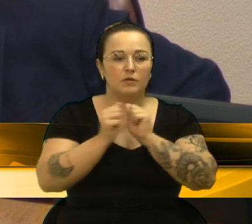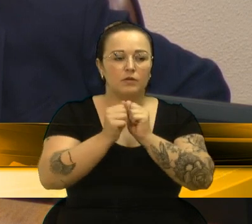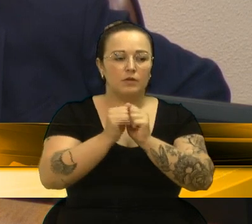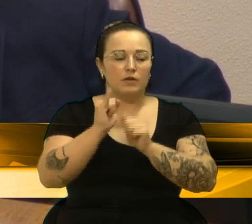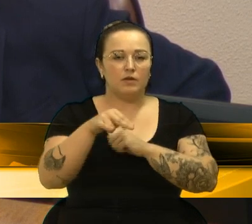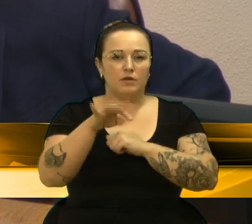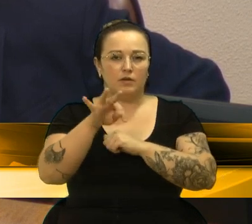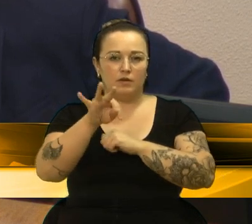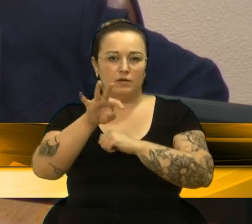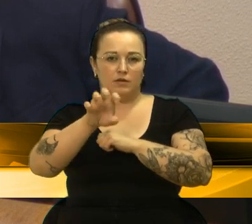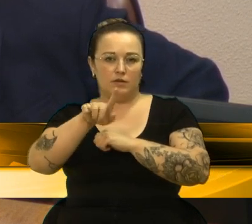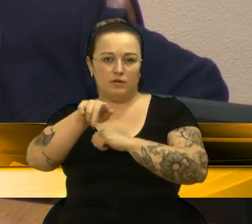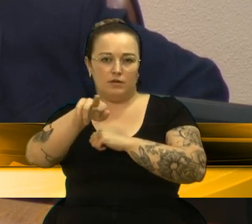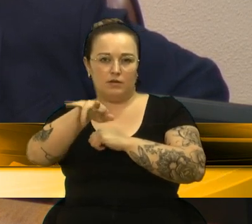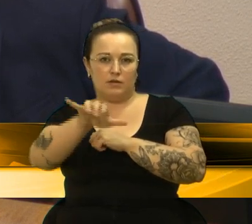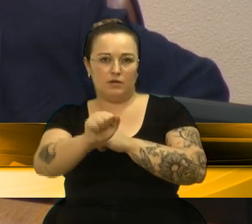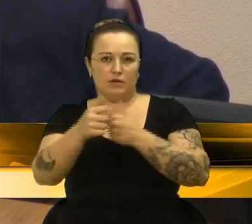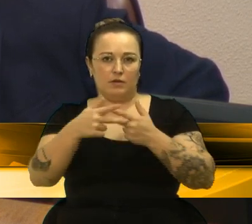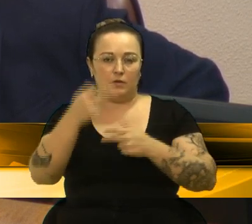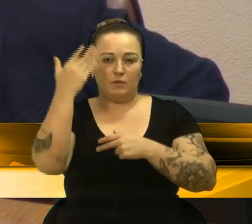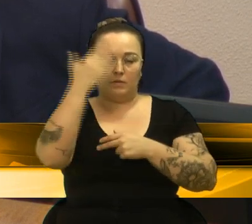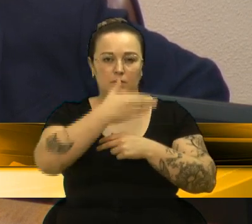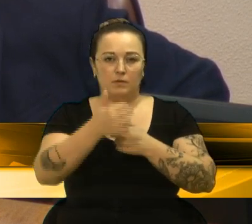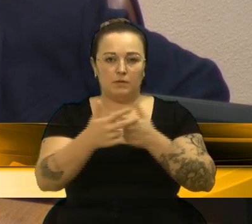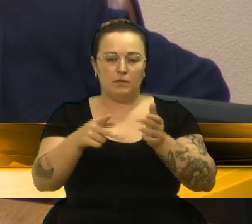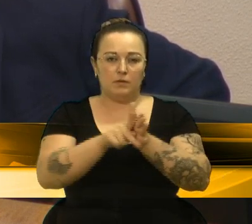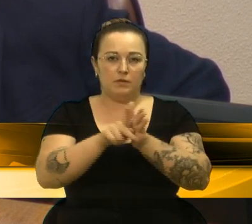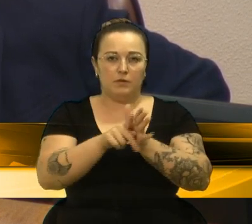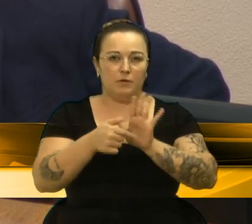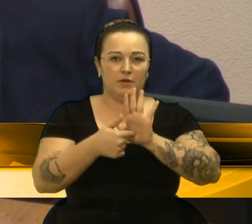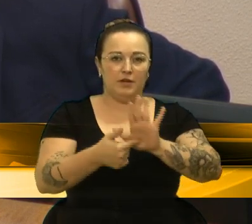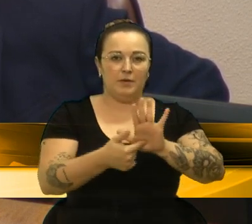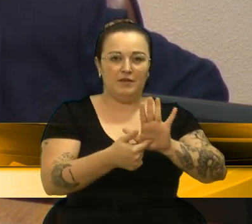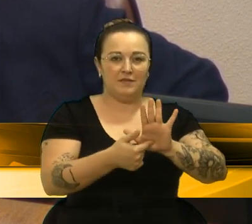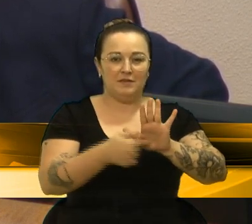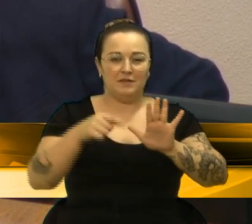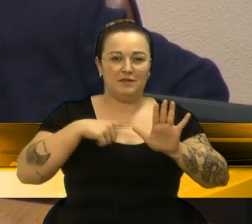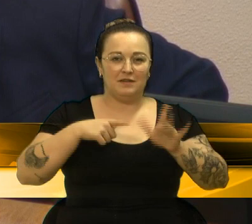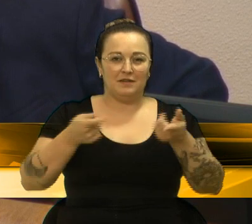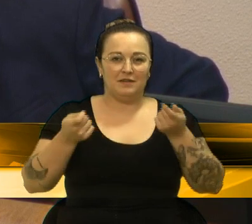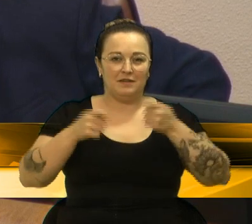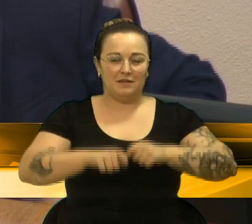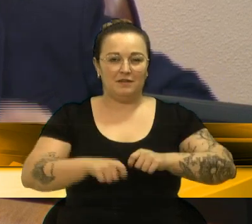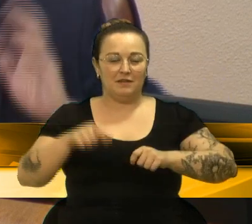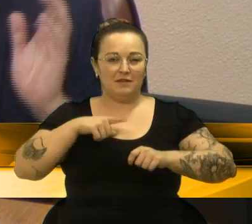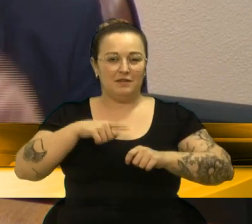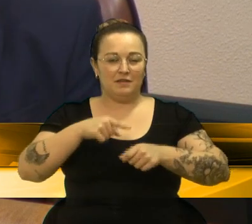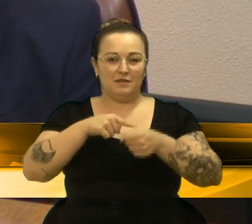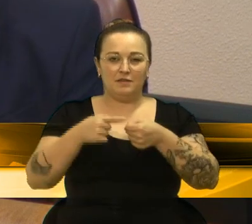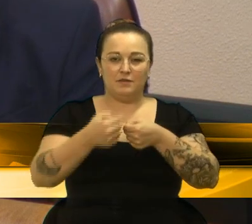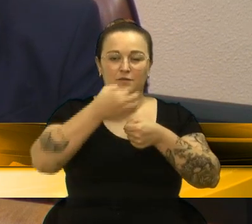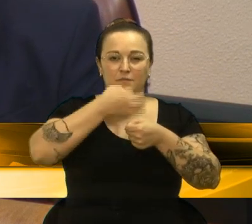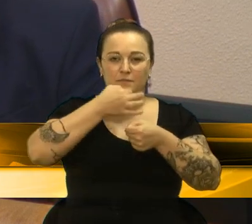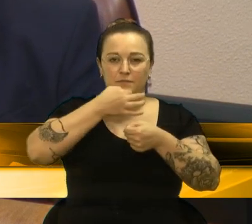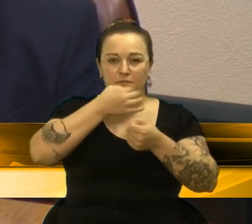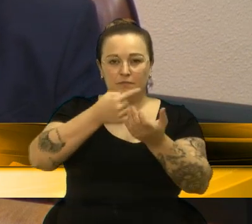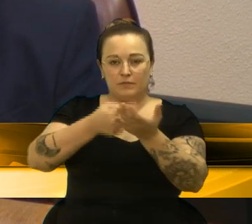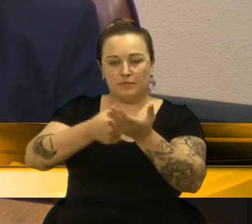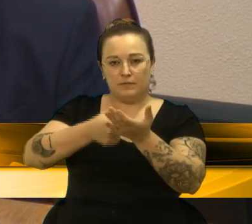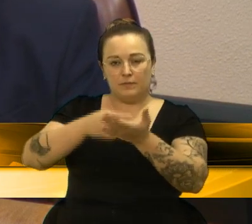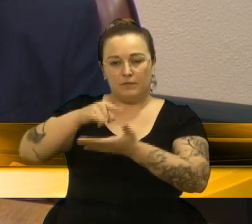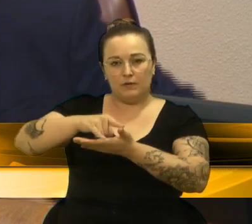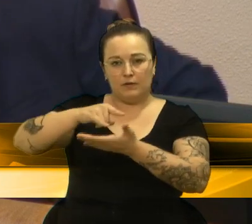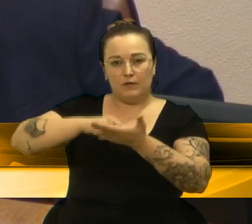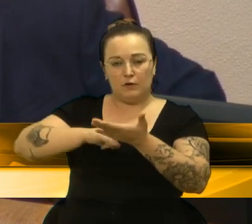pela juntada de documentos oficiais comprobatórios das situações colocadas em incerteza pelo denunciante. O município de Caxias do Sul firmou o termo de ajustamento de conduta,